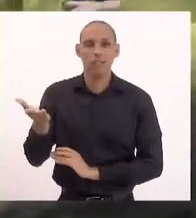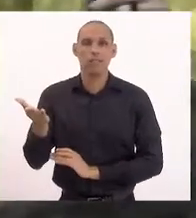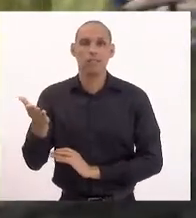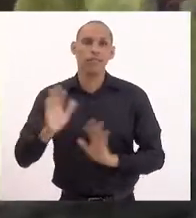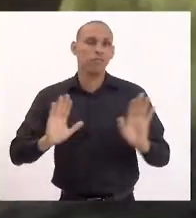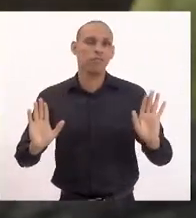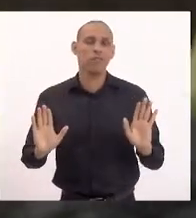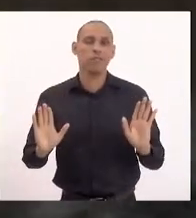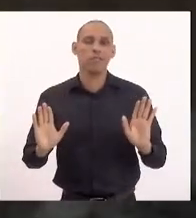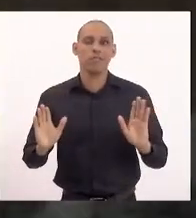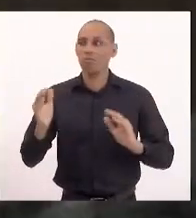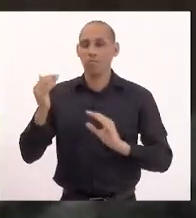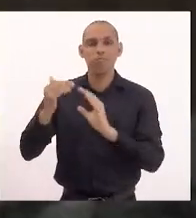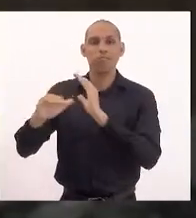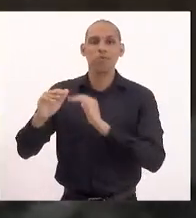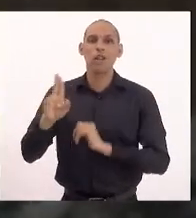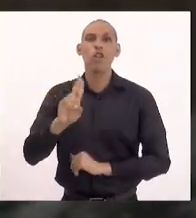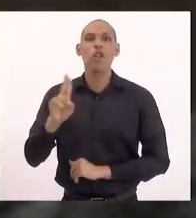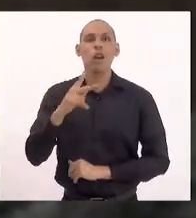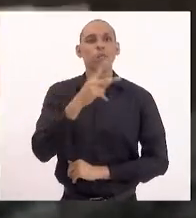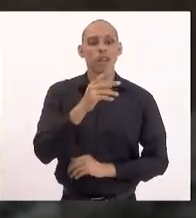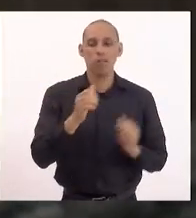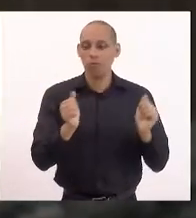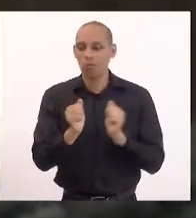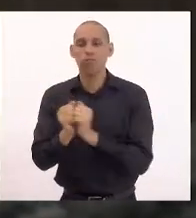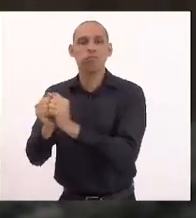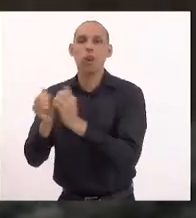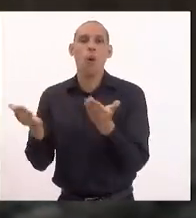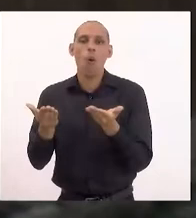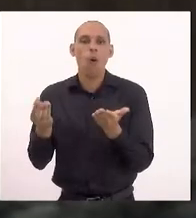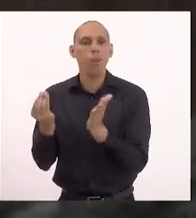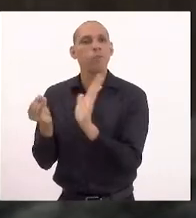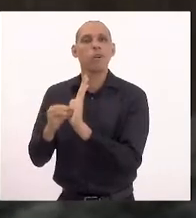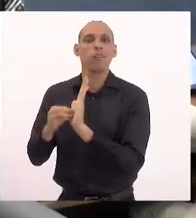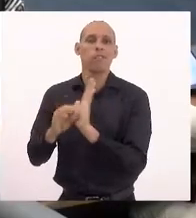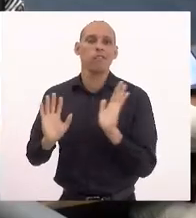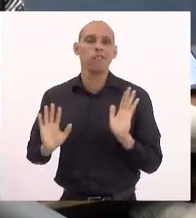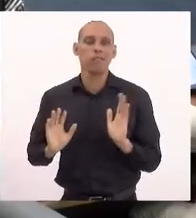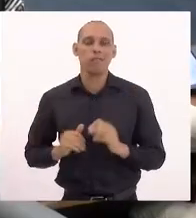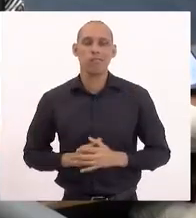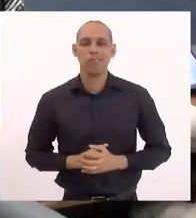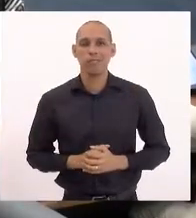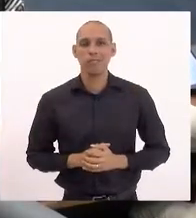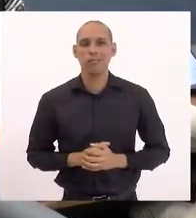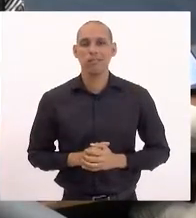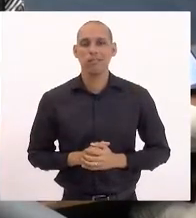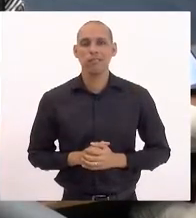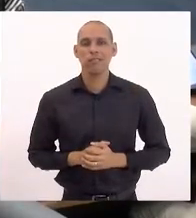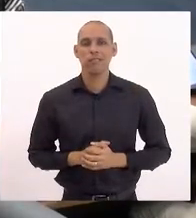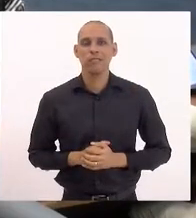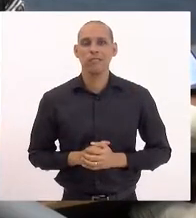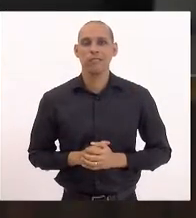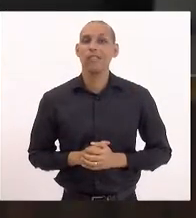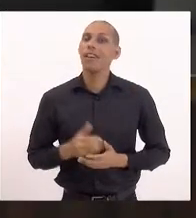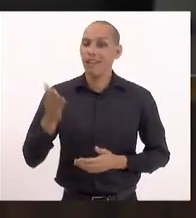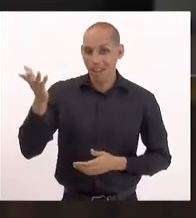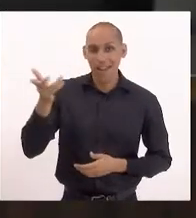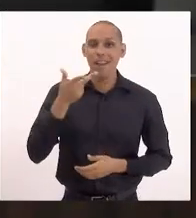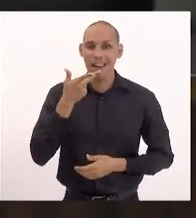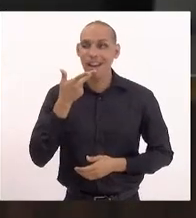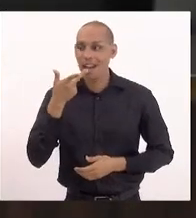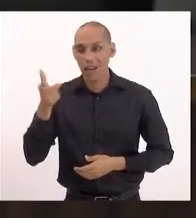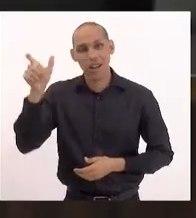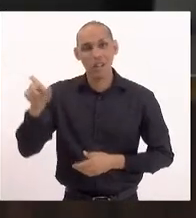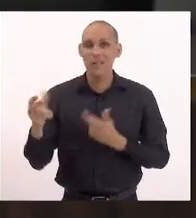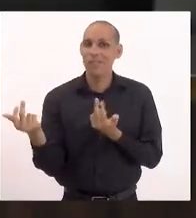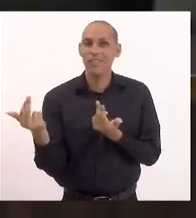manda constar teu nome no dela hoje. Ou comprar, retira o dela. Mas é isso que ela está falando, Luiz